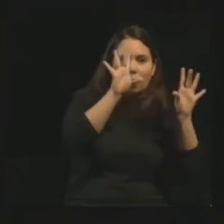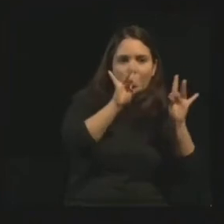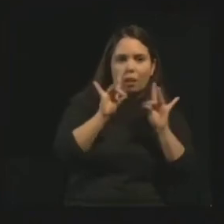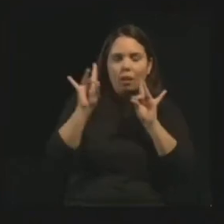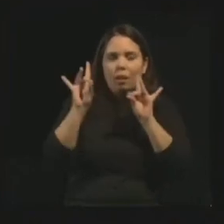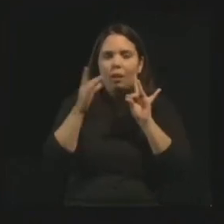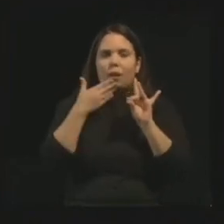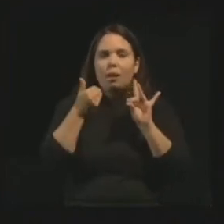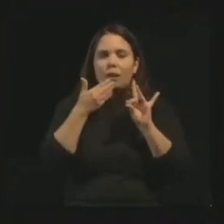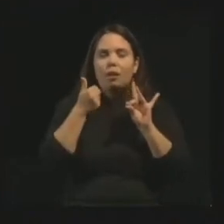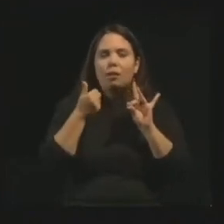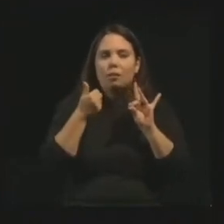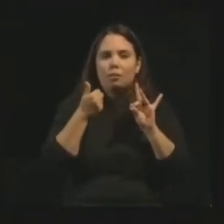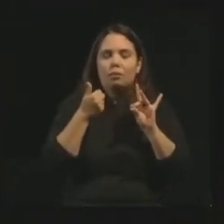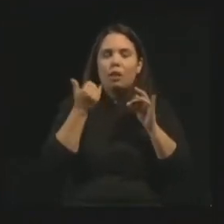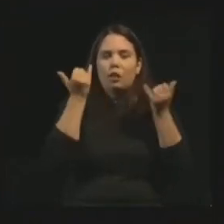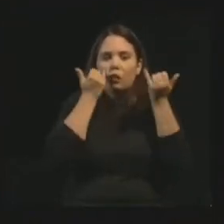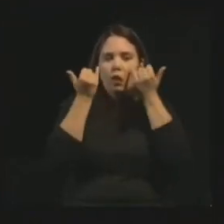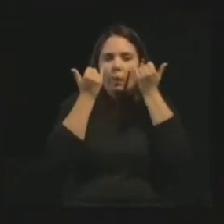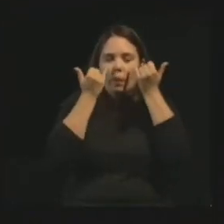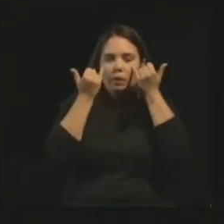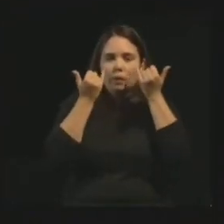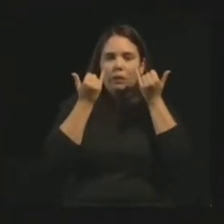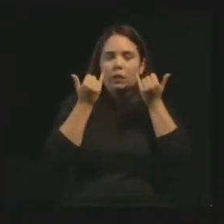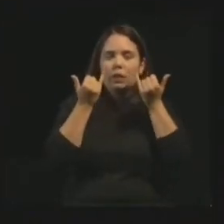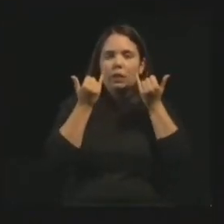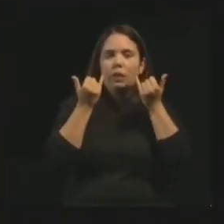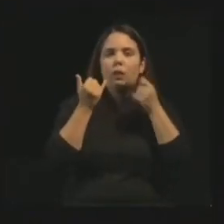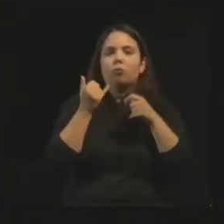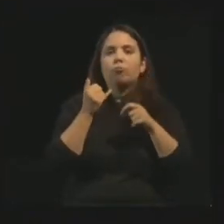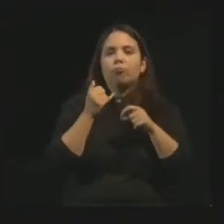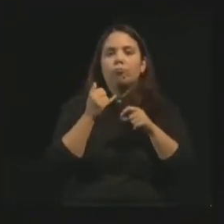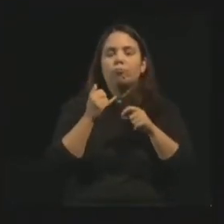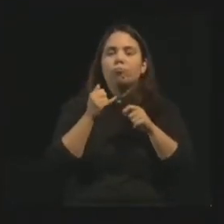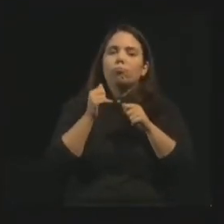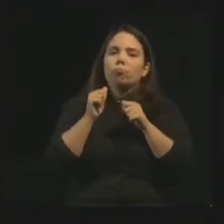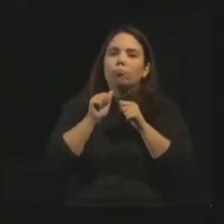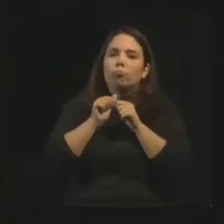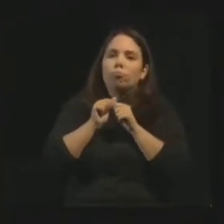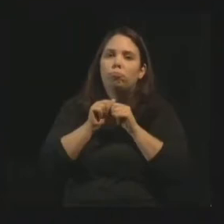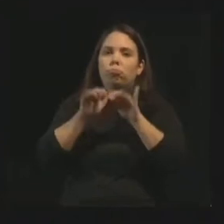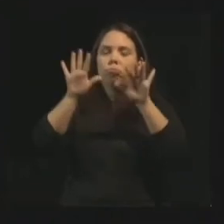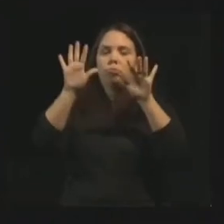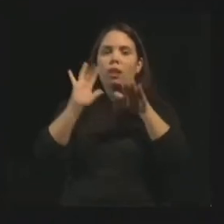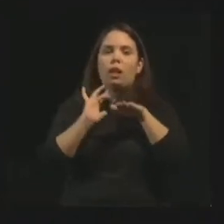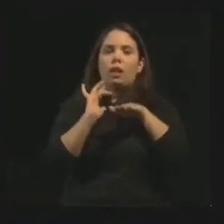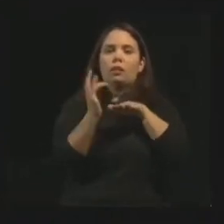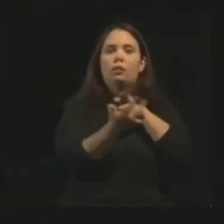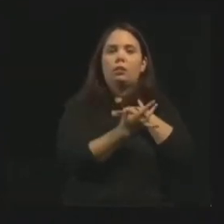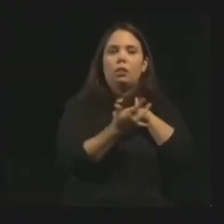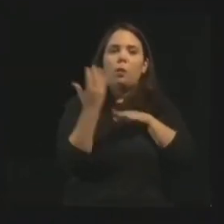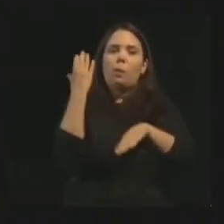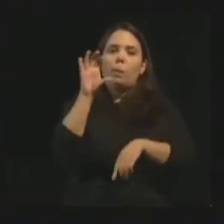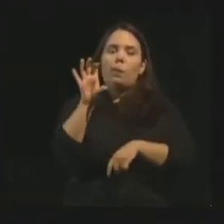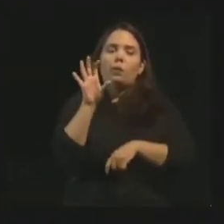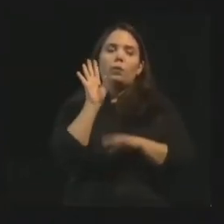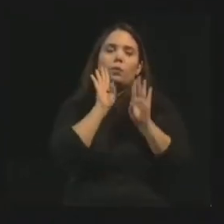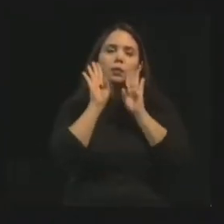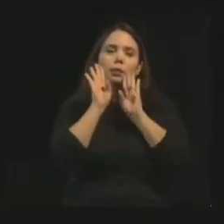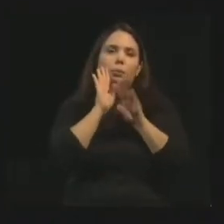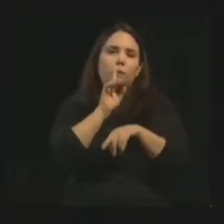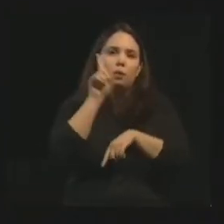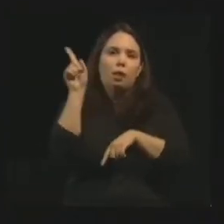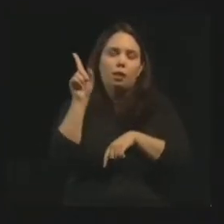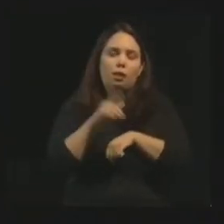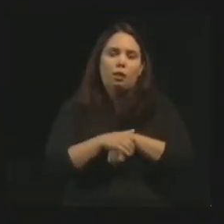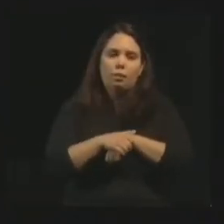muito poderosos, sobretudo hoje em dia, além das redes sociais. Posta lá no Facebook, ó, de etal, eu vou estar